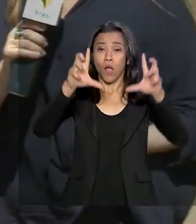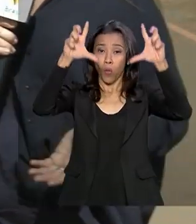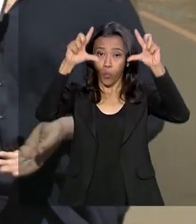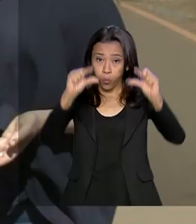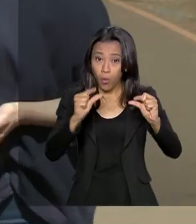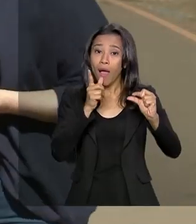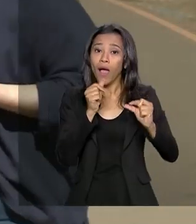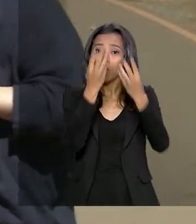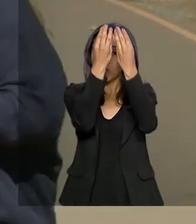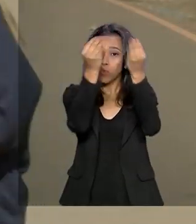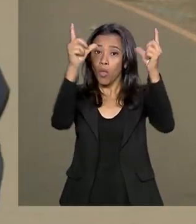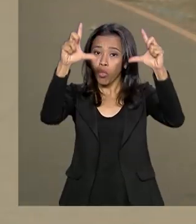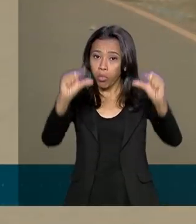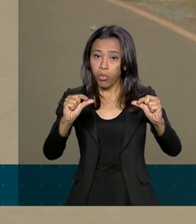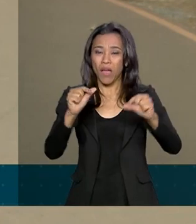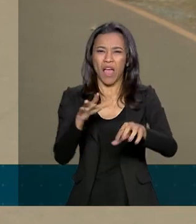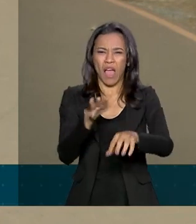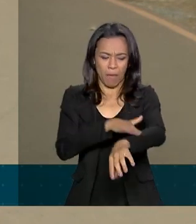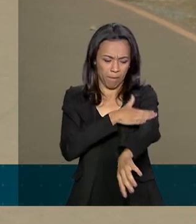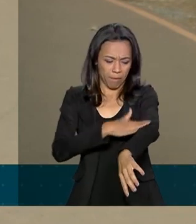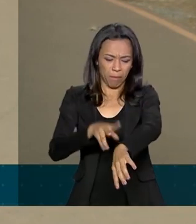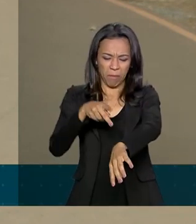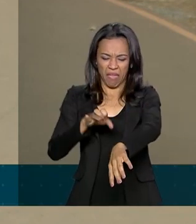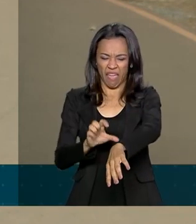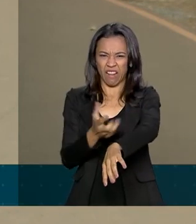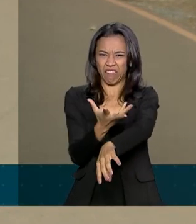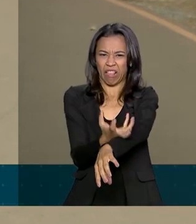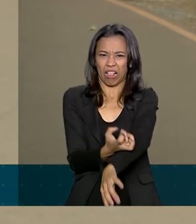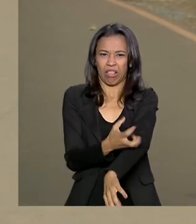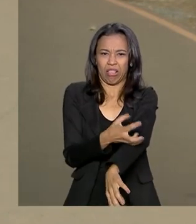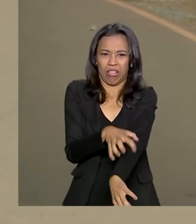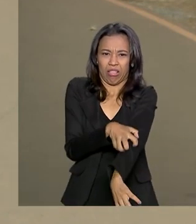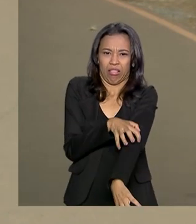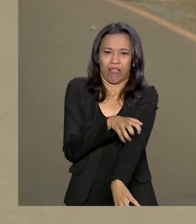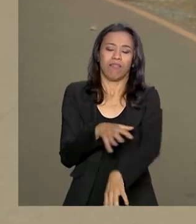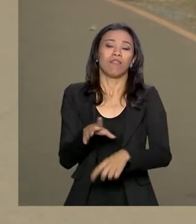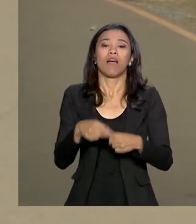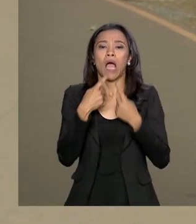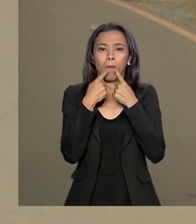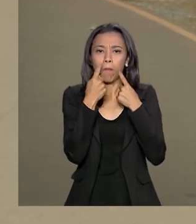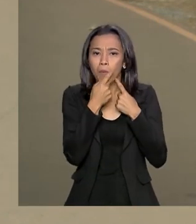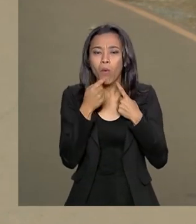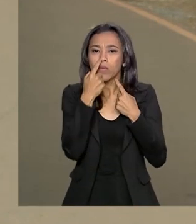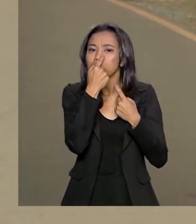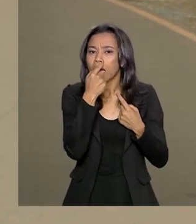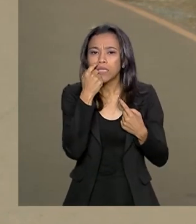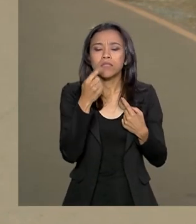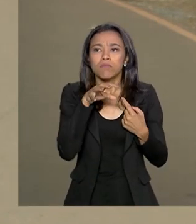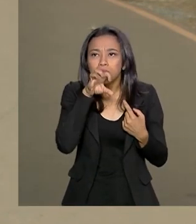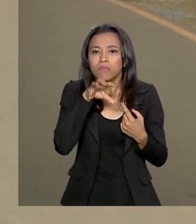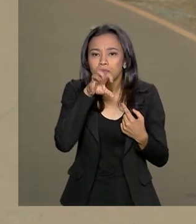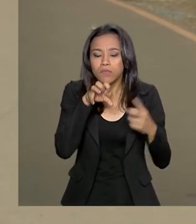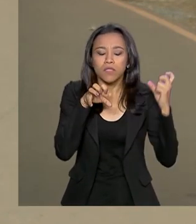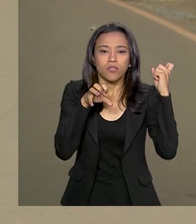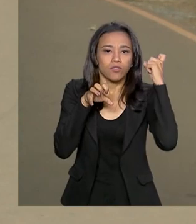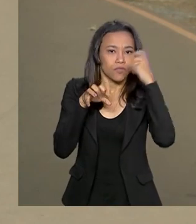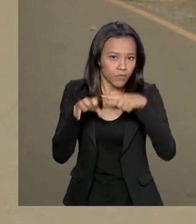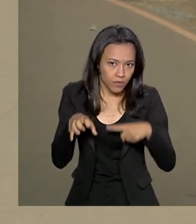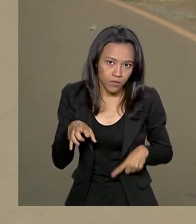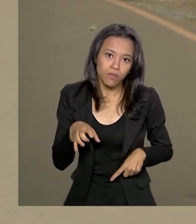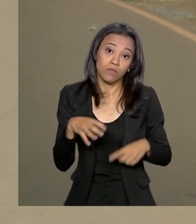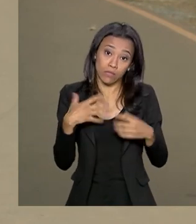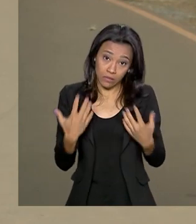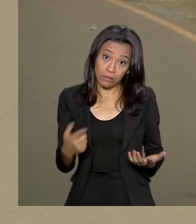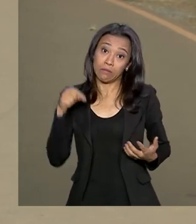ressecamento na pele, desconforto nos olhos, na boca e no nariz. E dificuldade para respirar. Então,